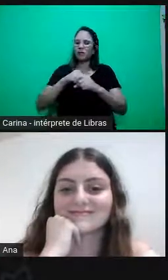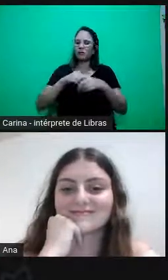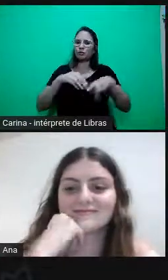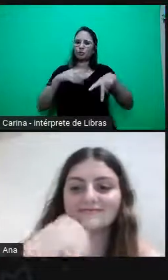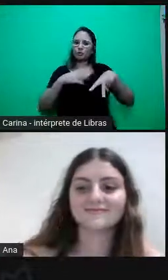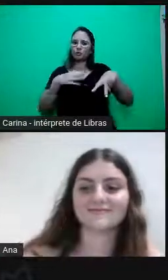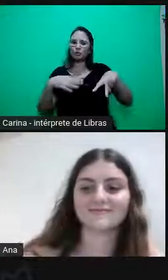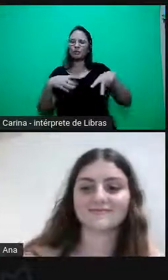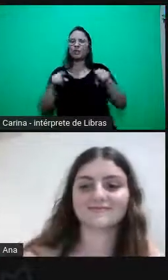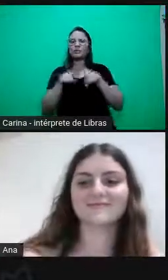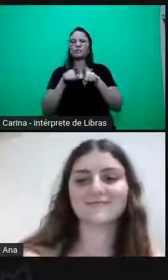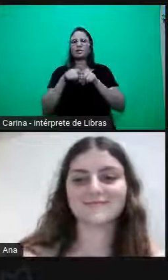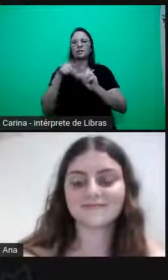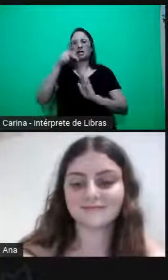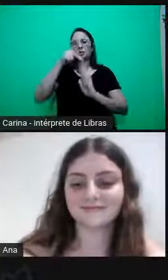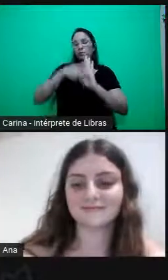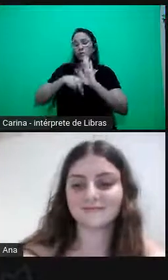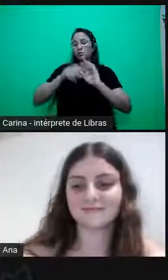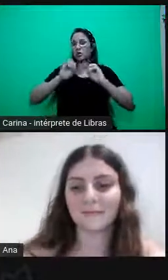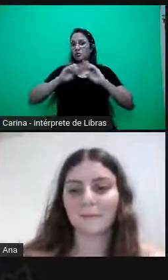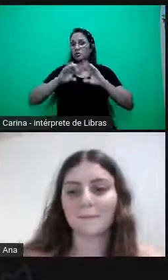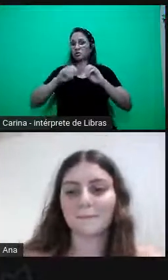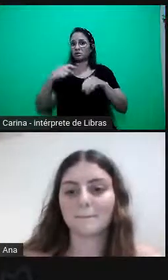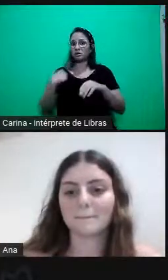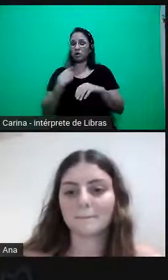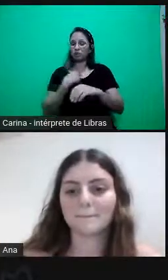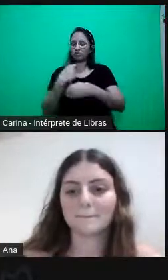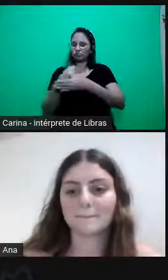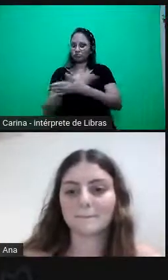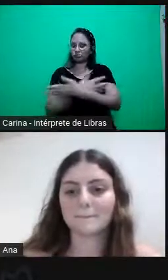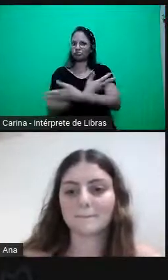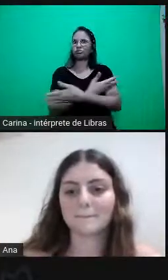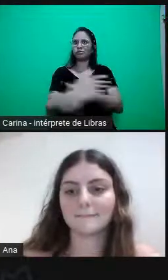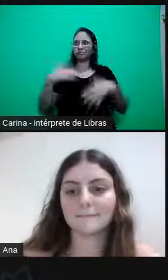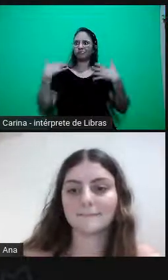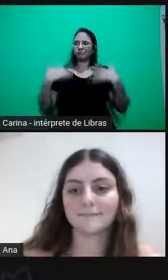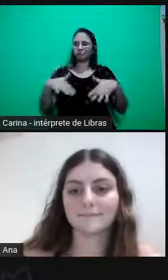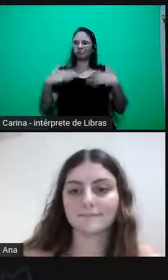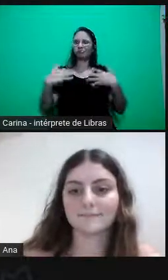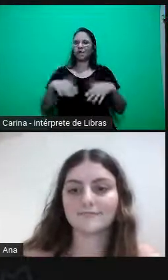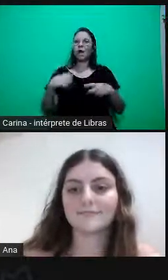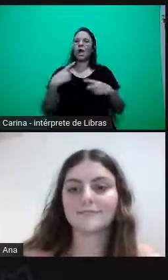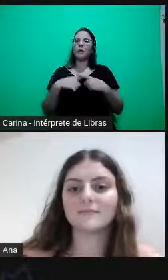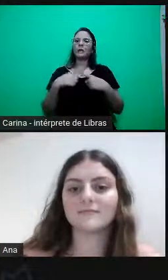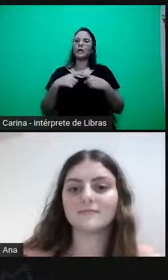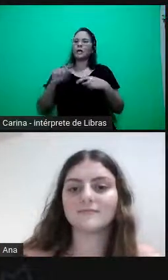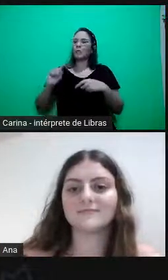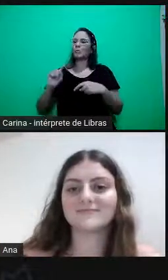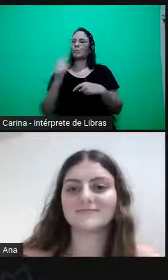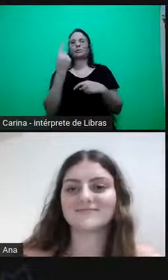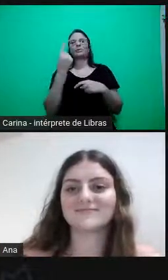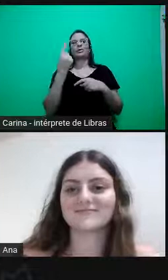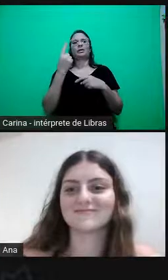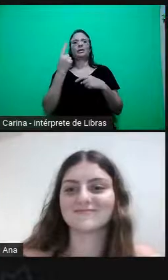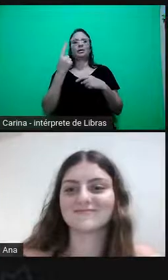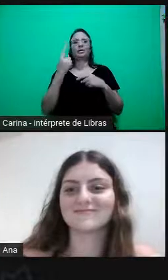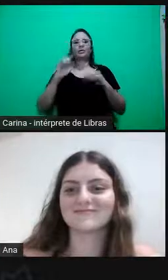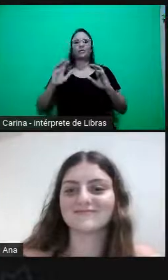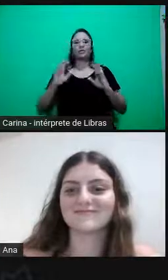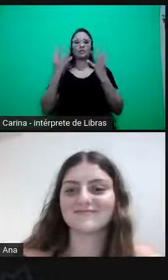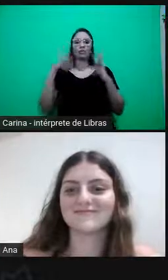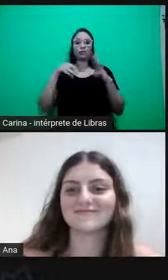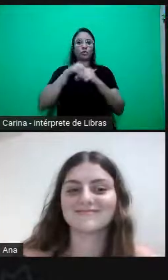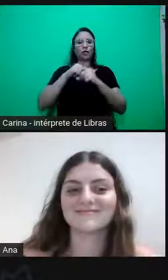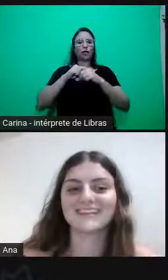ensino, a gente está emocionado hoje, é um evento que é pioneiro na instituição, que bom que se a gente